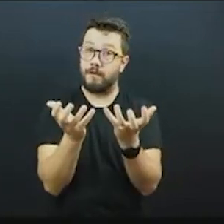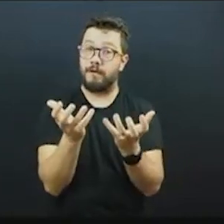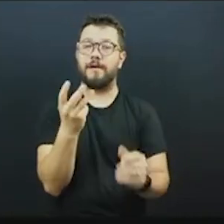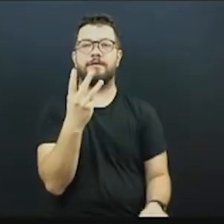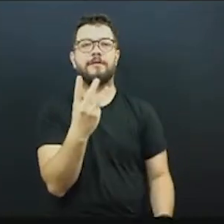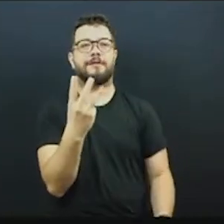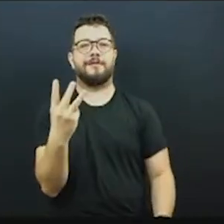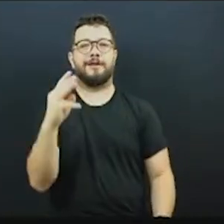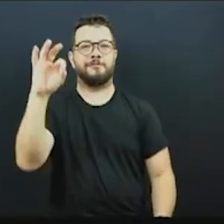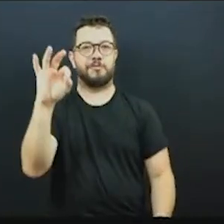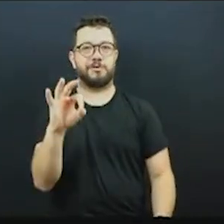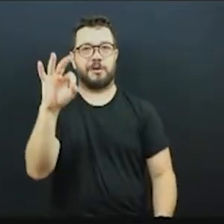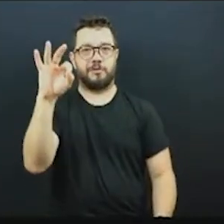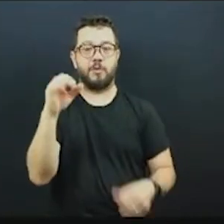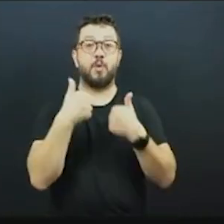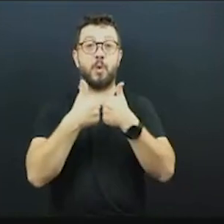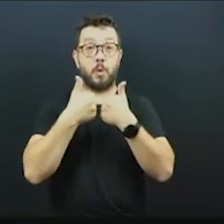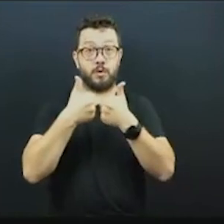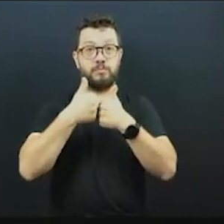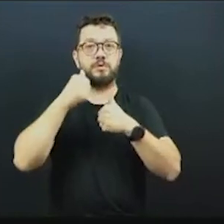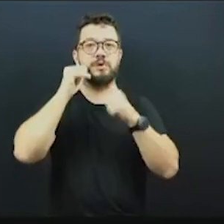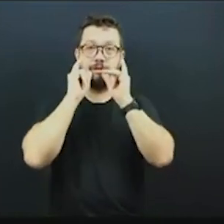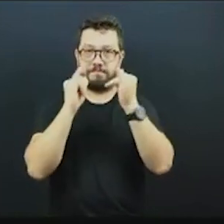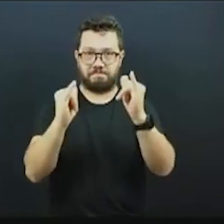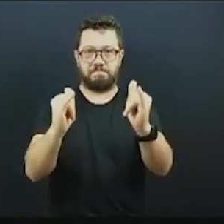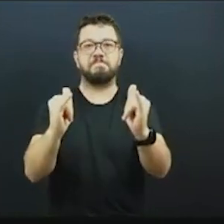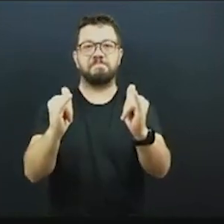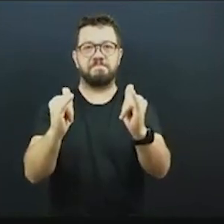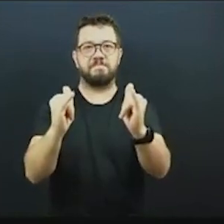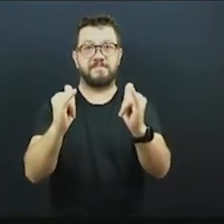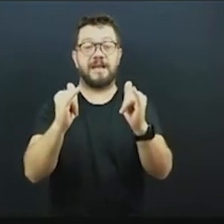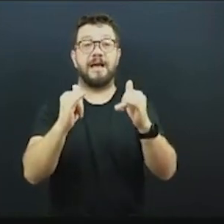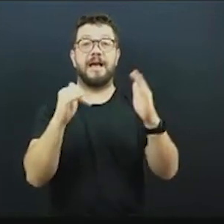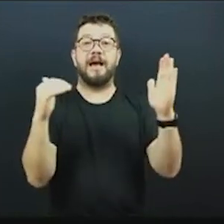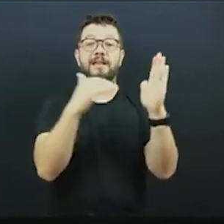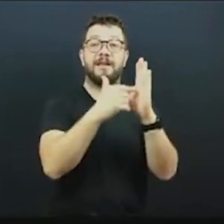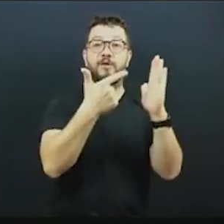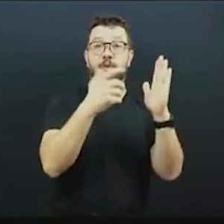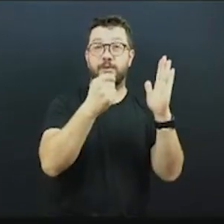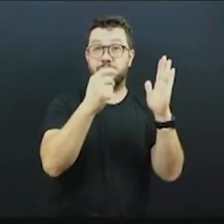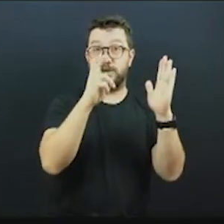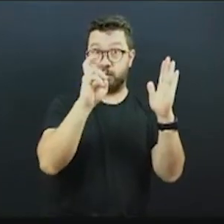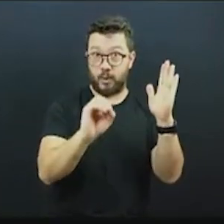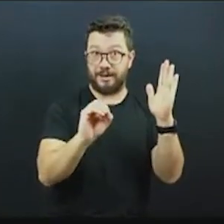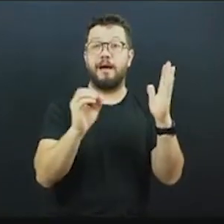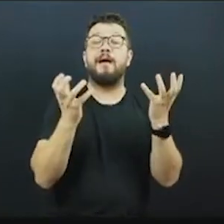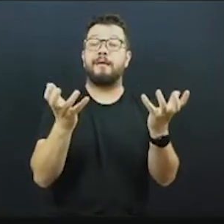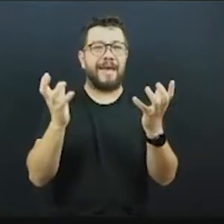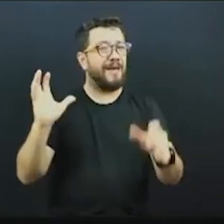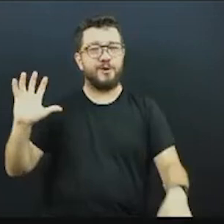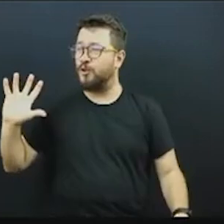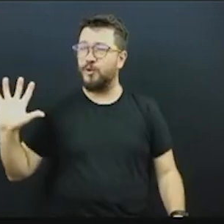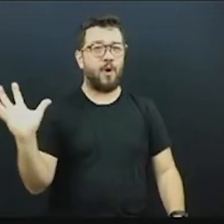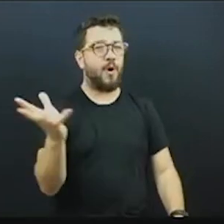elétricos até 2030, e ter toda a frota eletrificada até 2050, zerando as emissões de CO2.